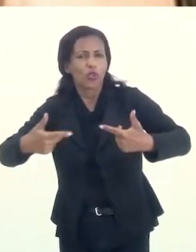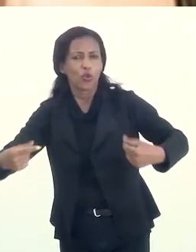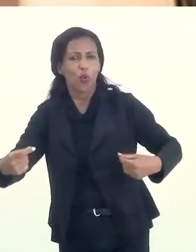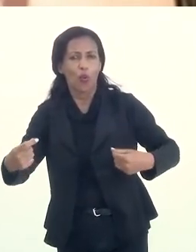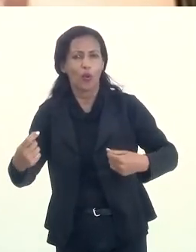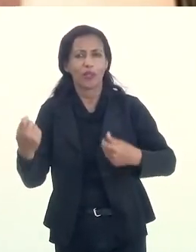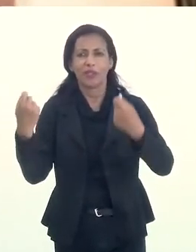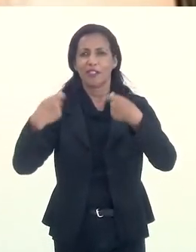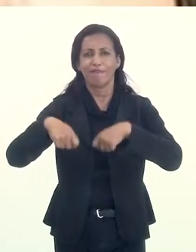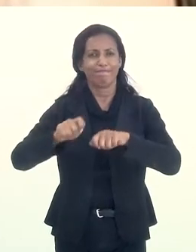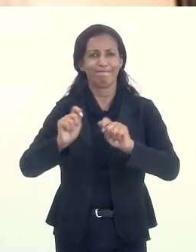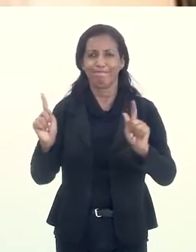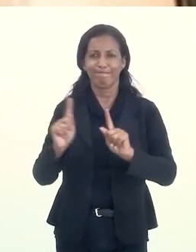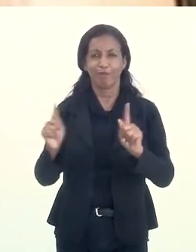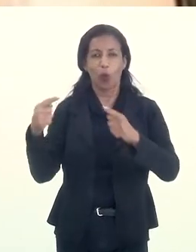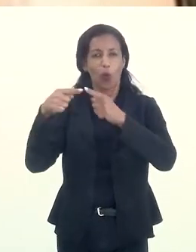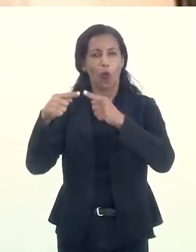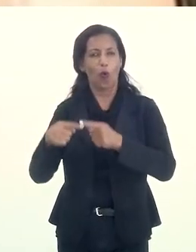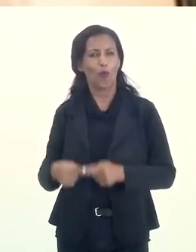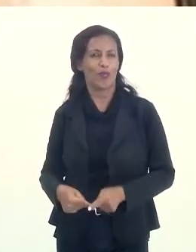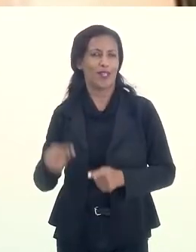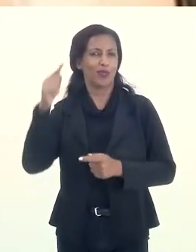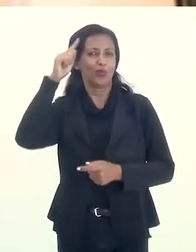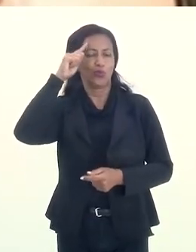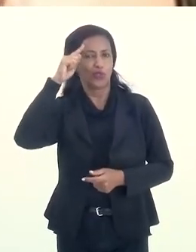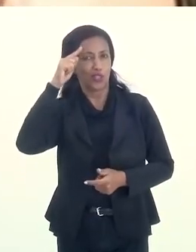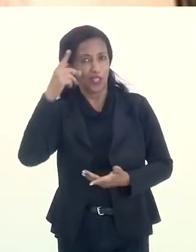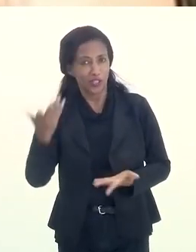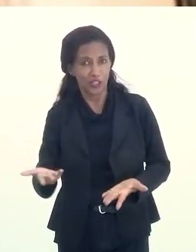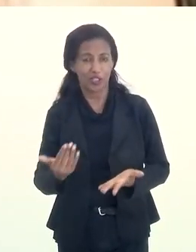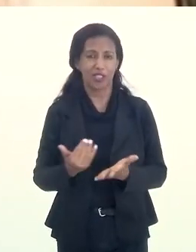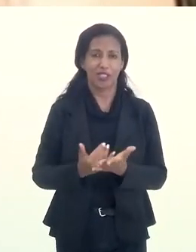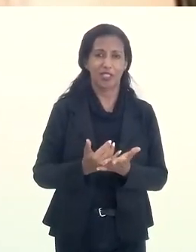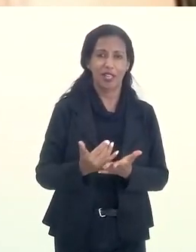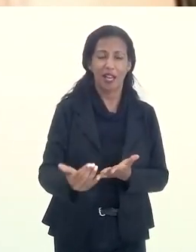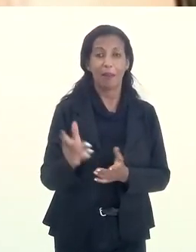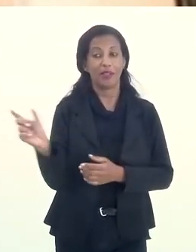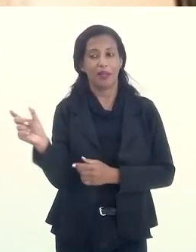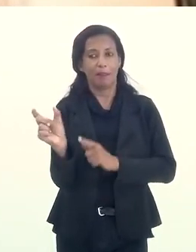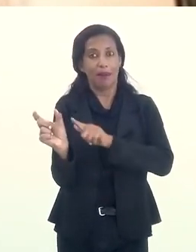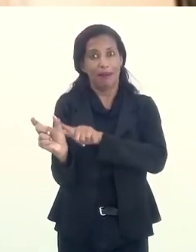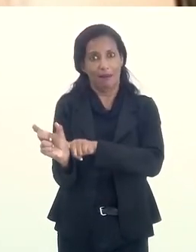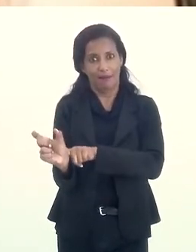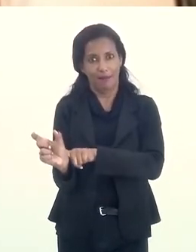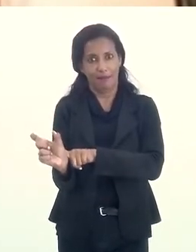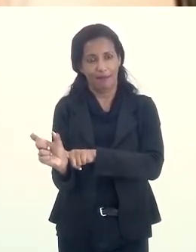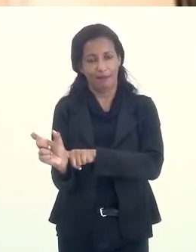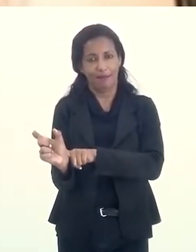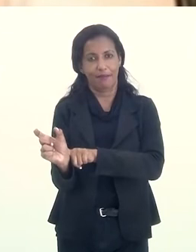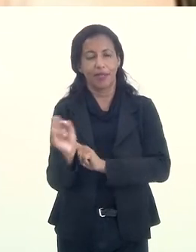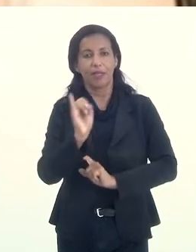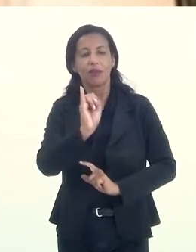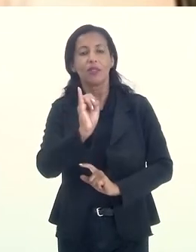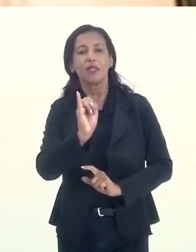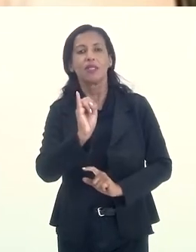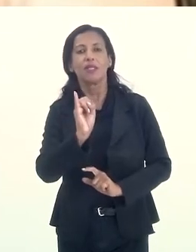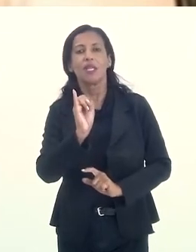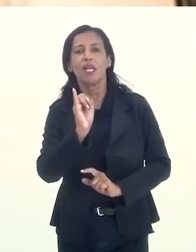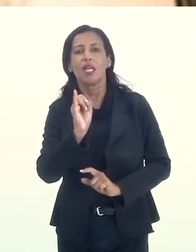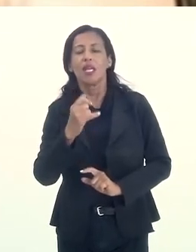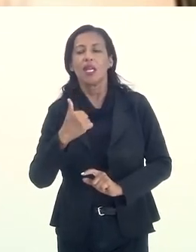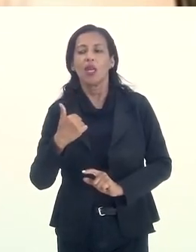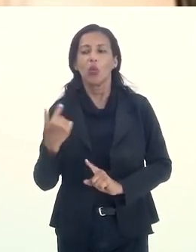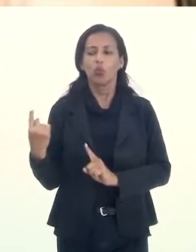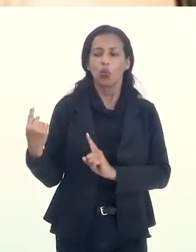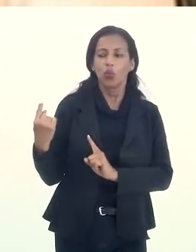necessariamente do dia a dia, a partir da etimologia da palavra. Então, se eu não tiver